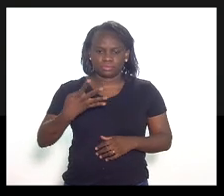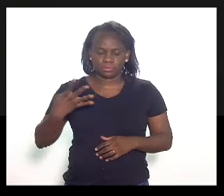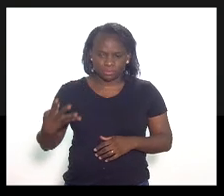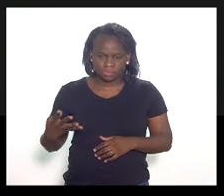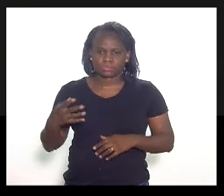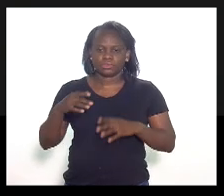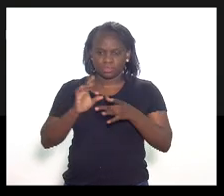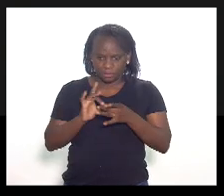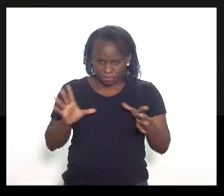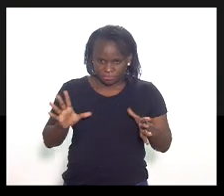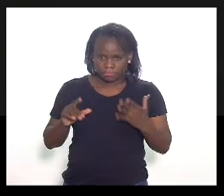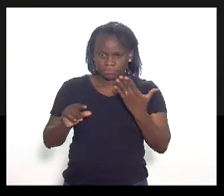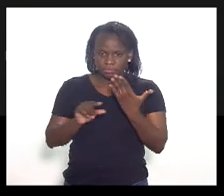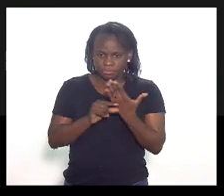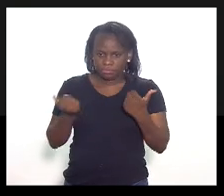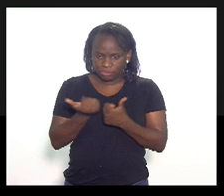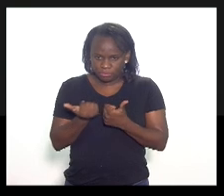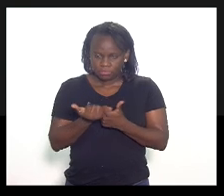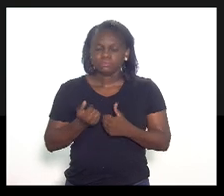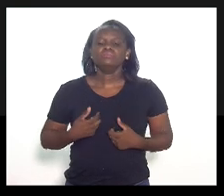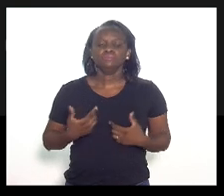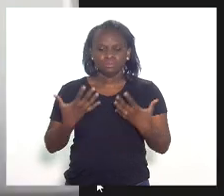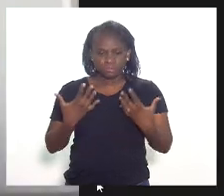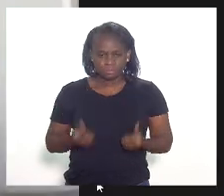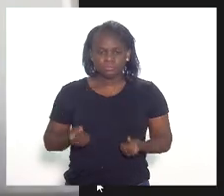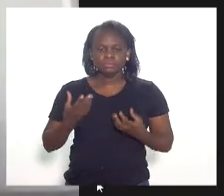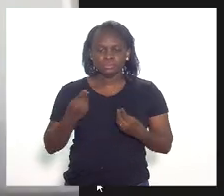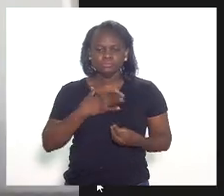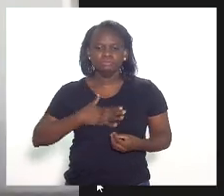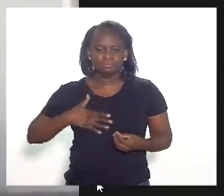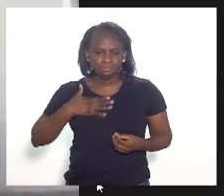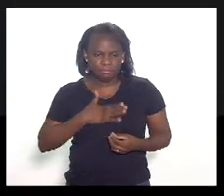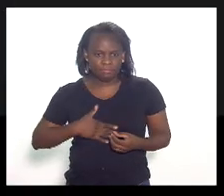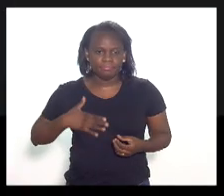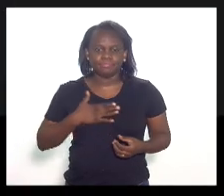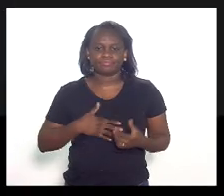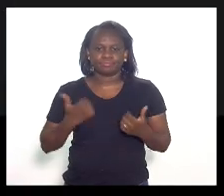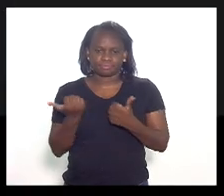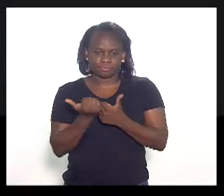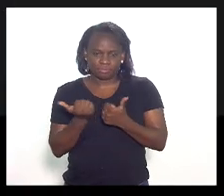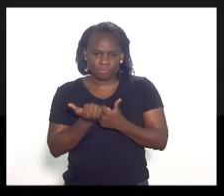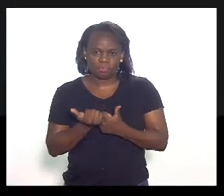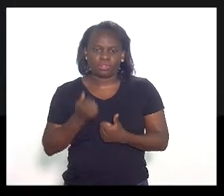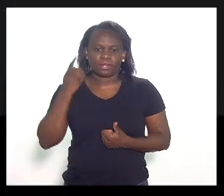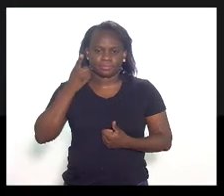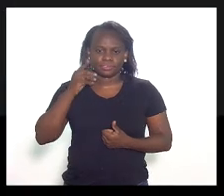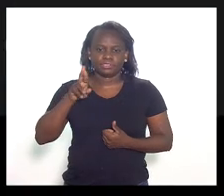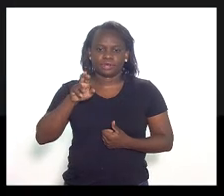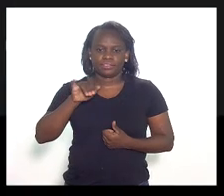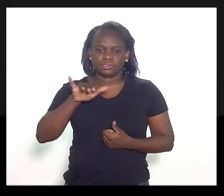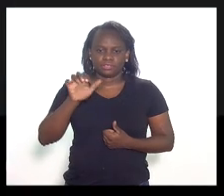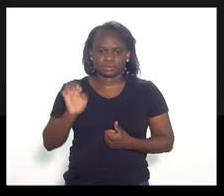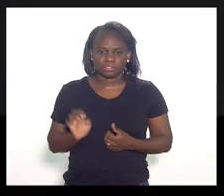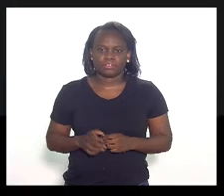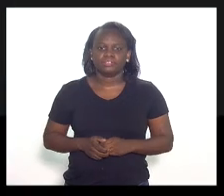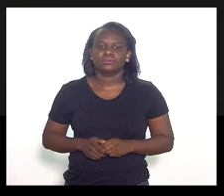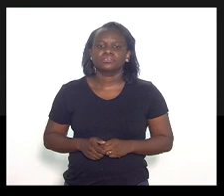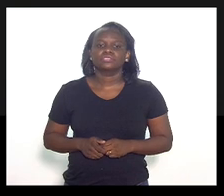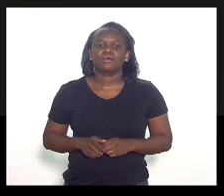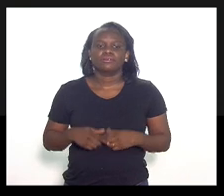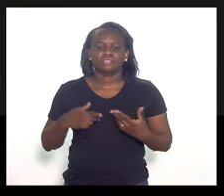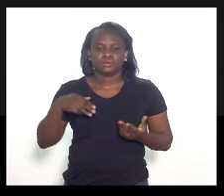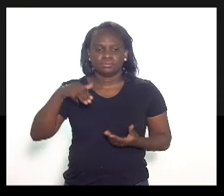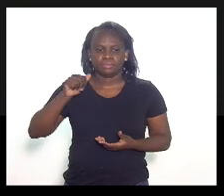concede autoria? Concedo, sim, com muita honra. Com a autoria daqueles deputados e deputados que quiserem. deputada